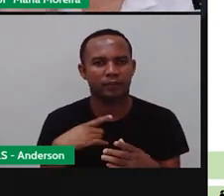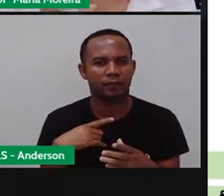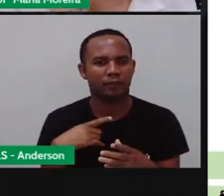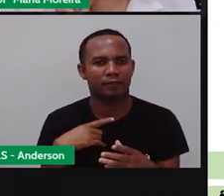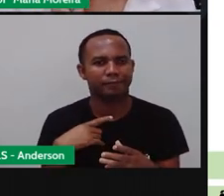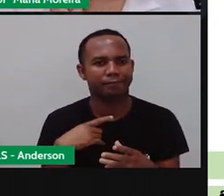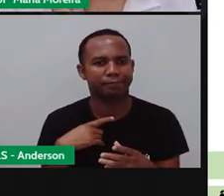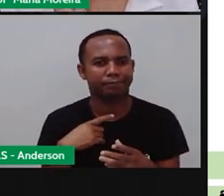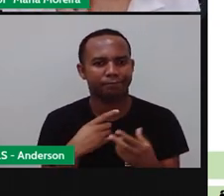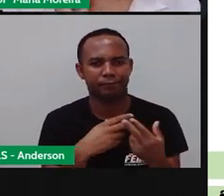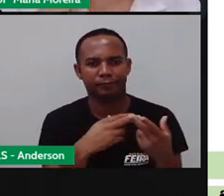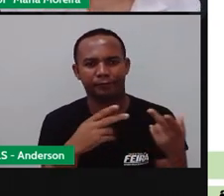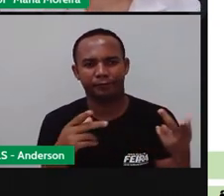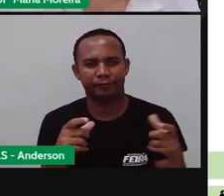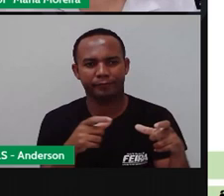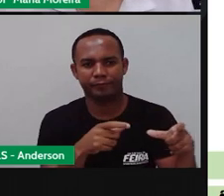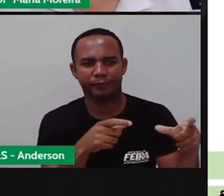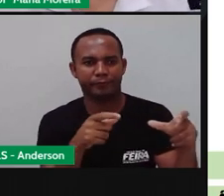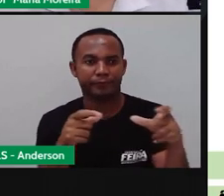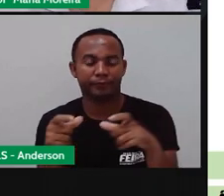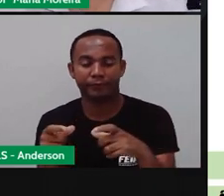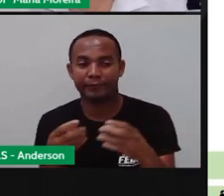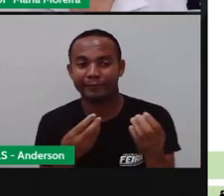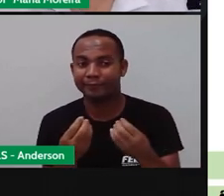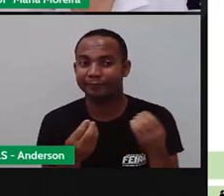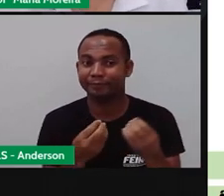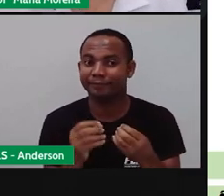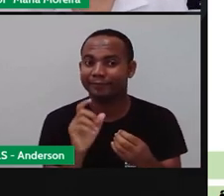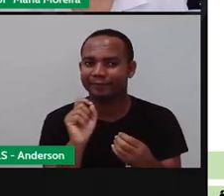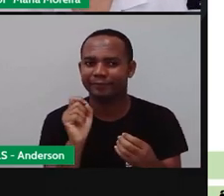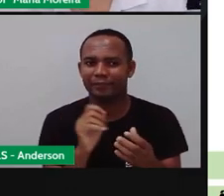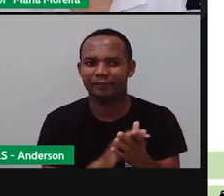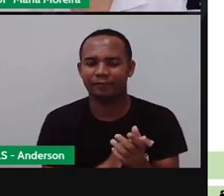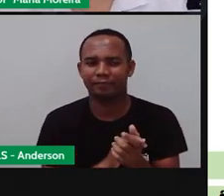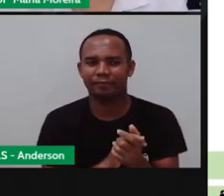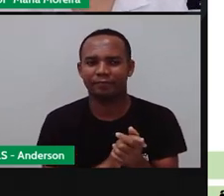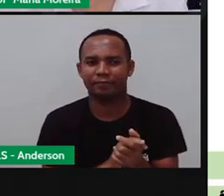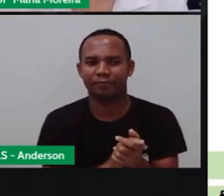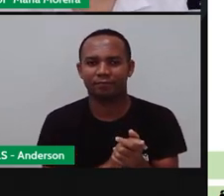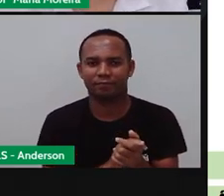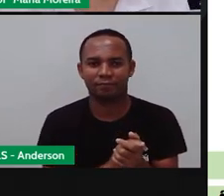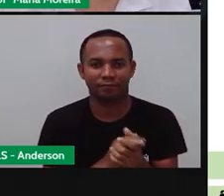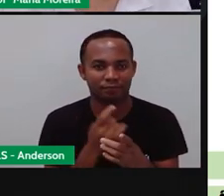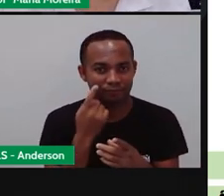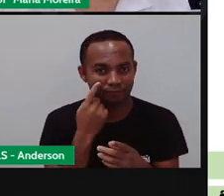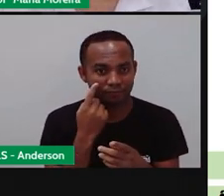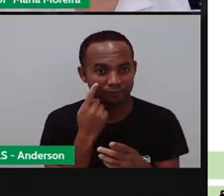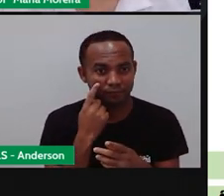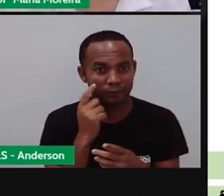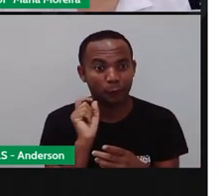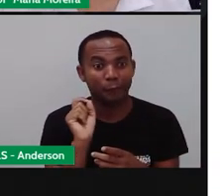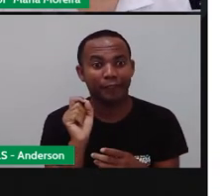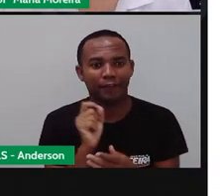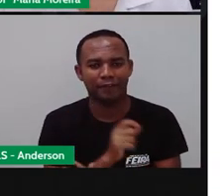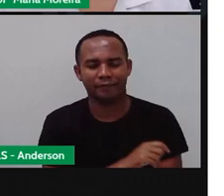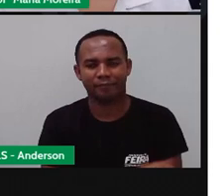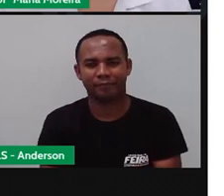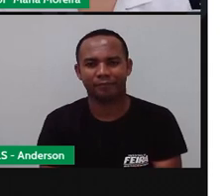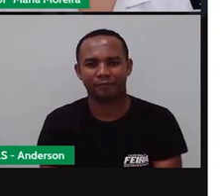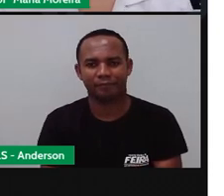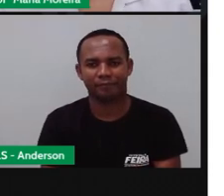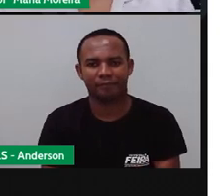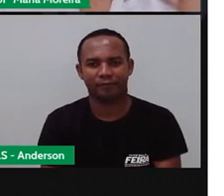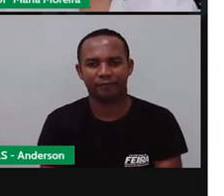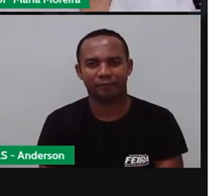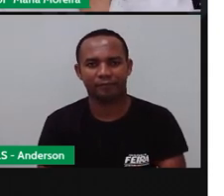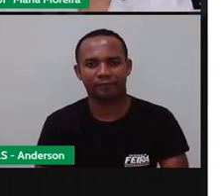coisa a ver com localização. Será que é um GPS? O que será? Bom,